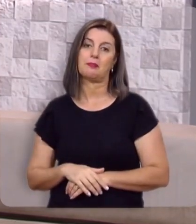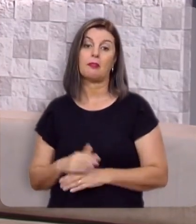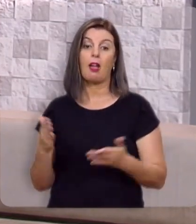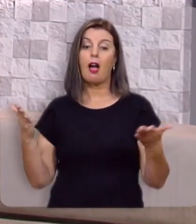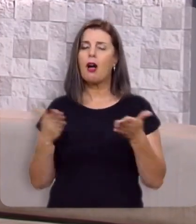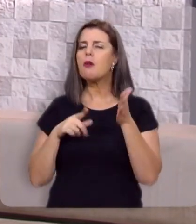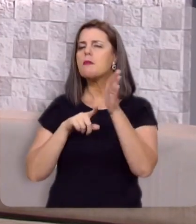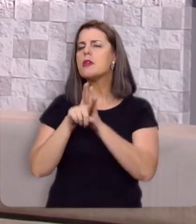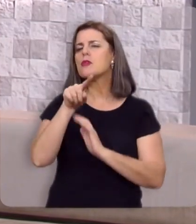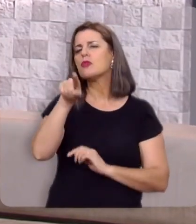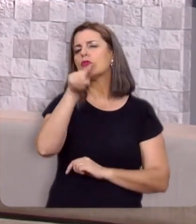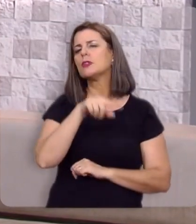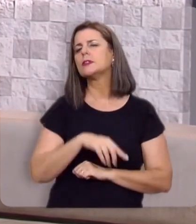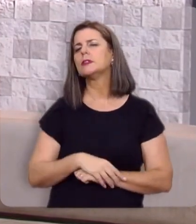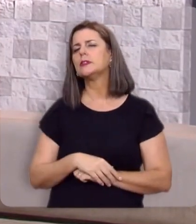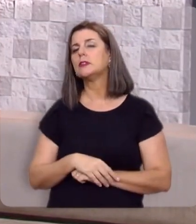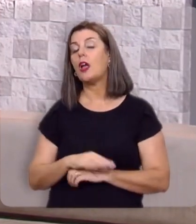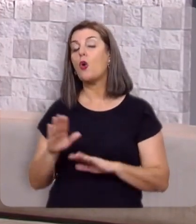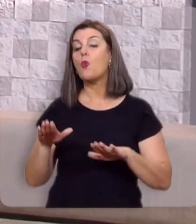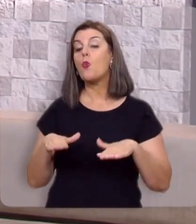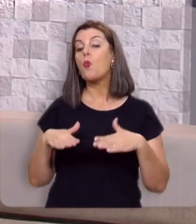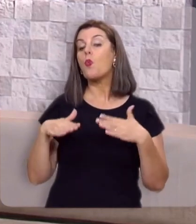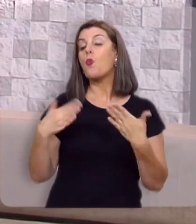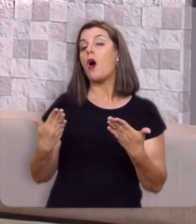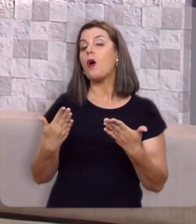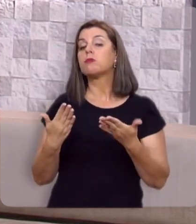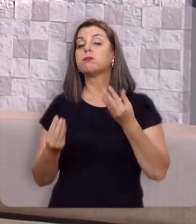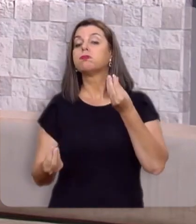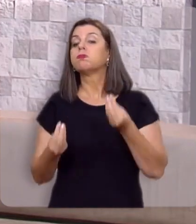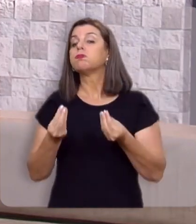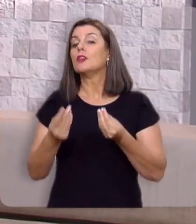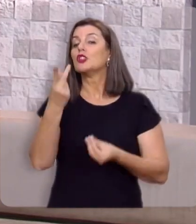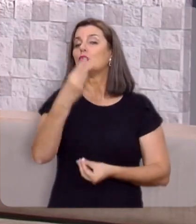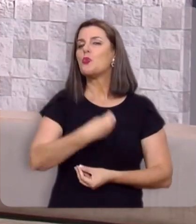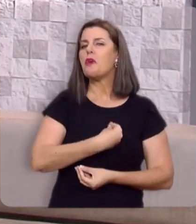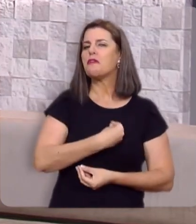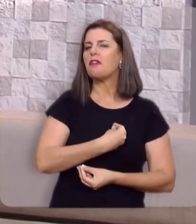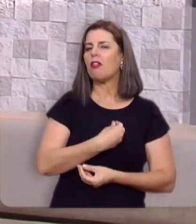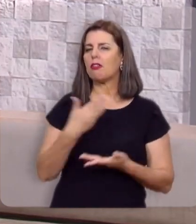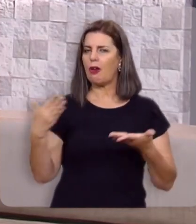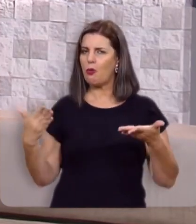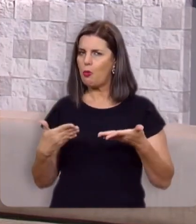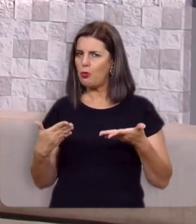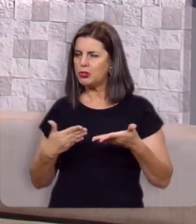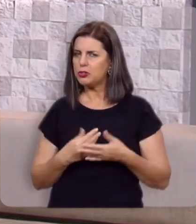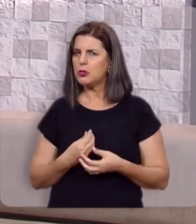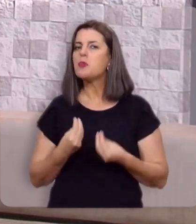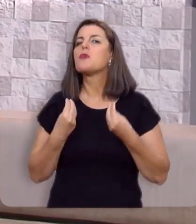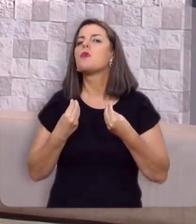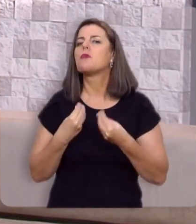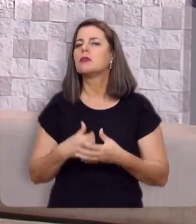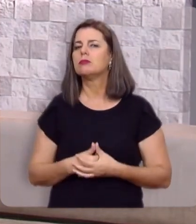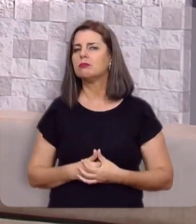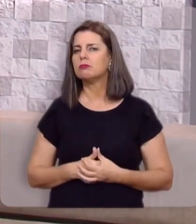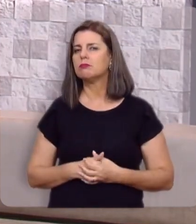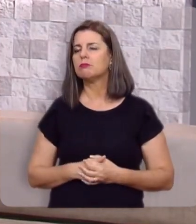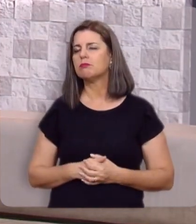agora eu pergunto a você, qual é o balanço que você hoje faz da sua vida?